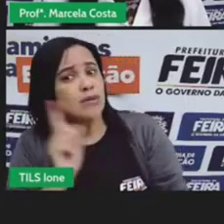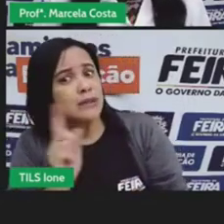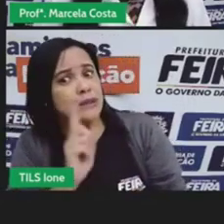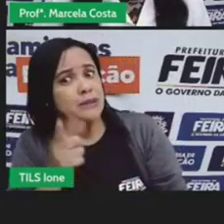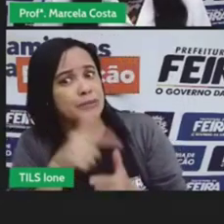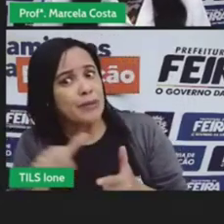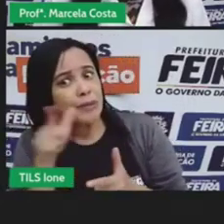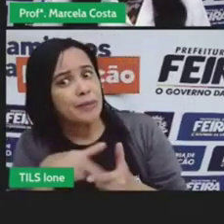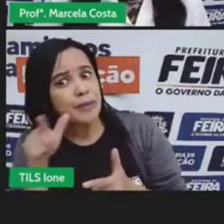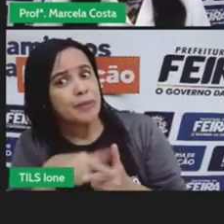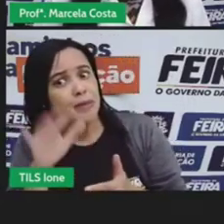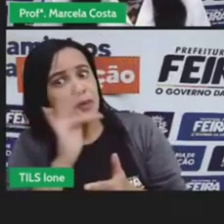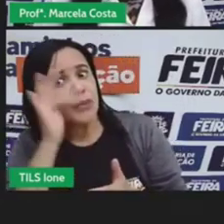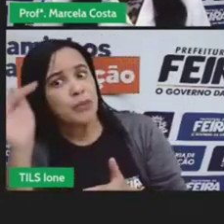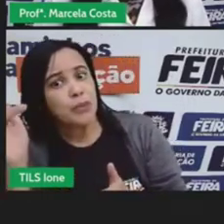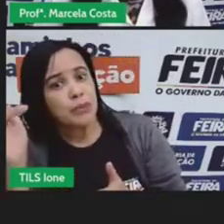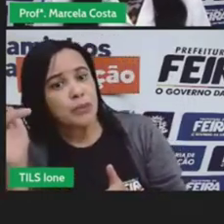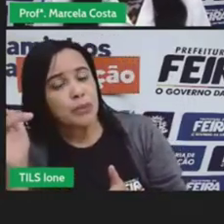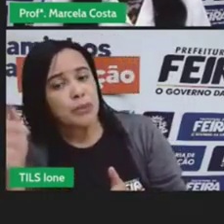família